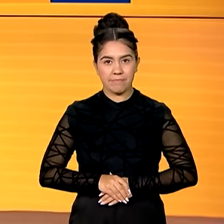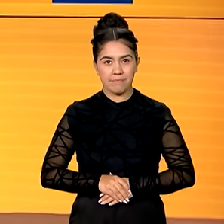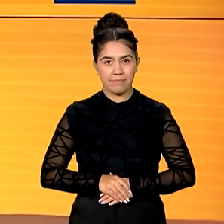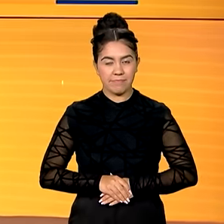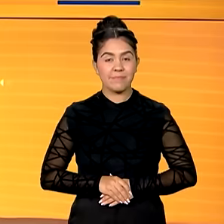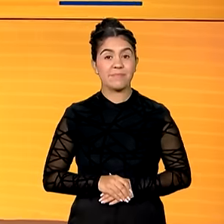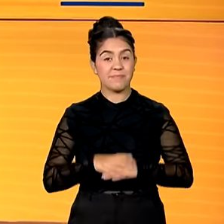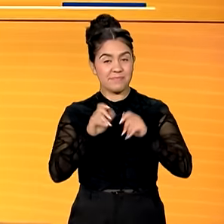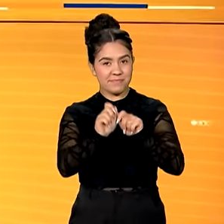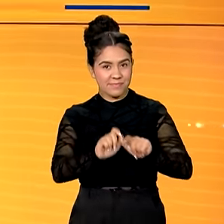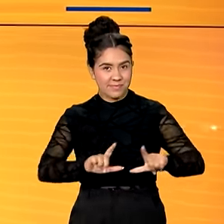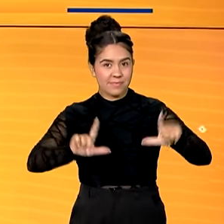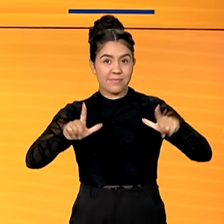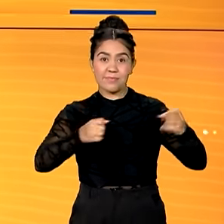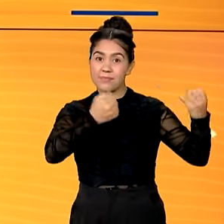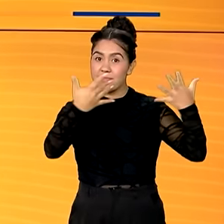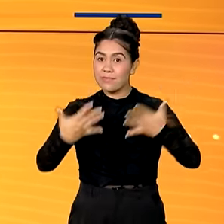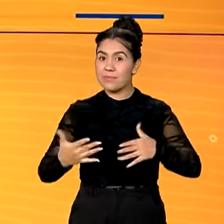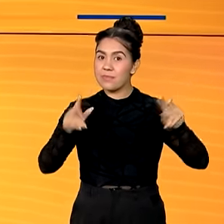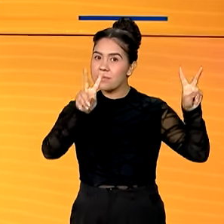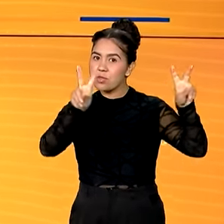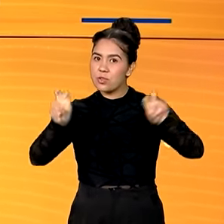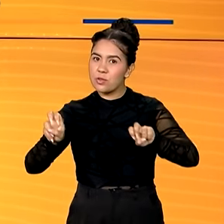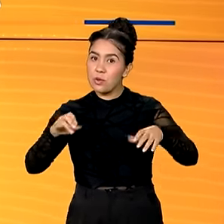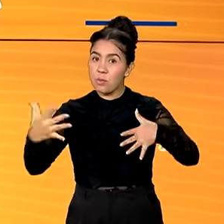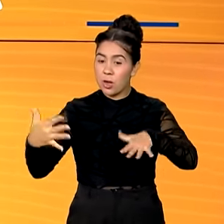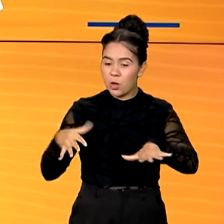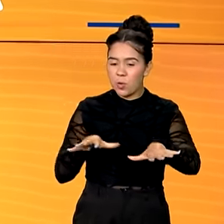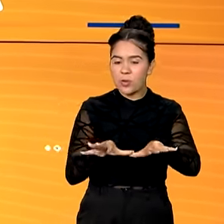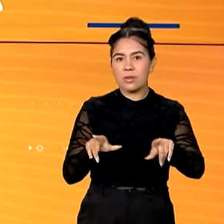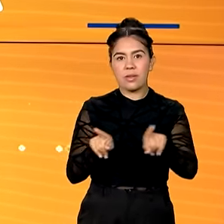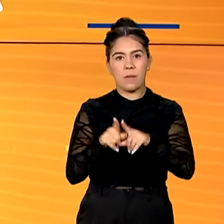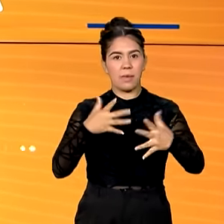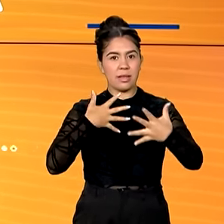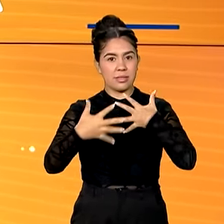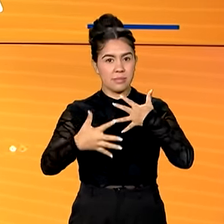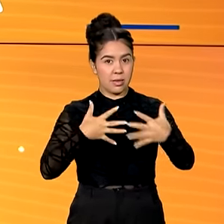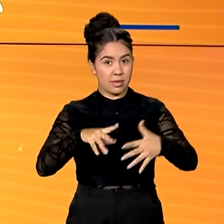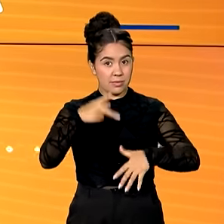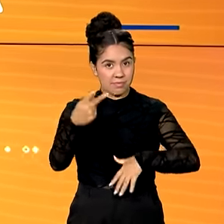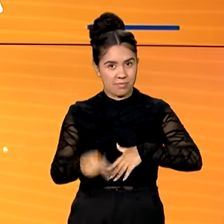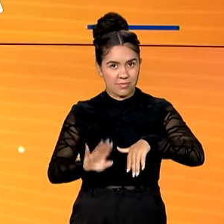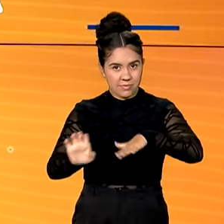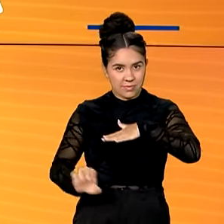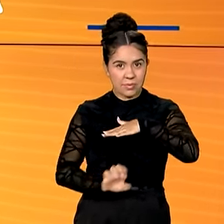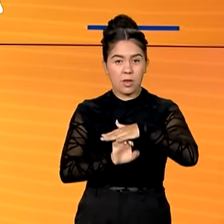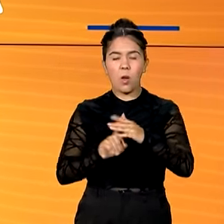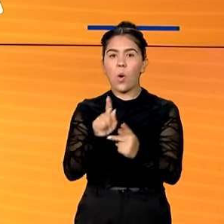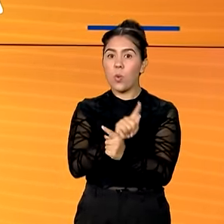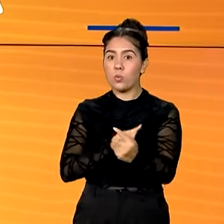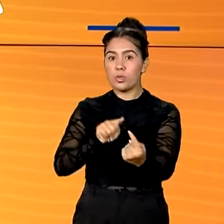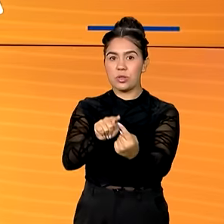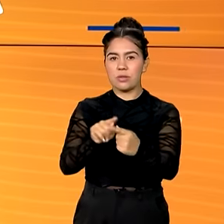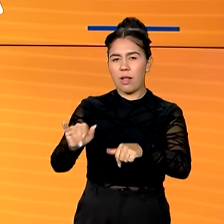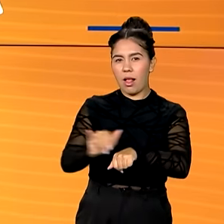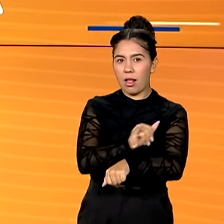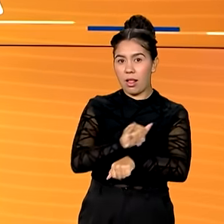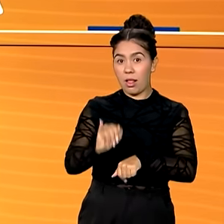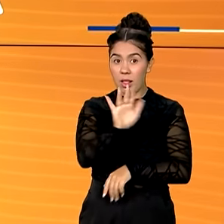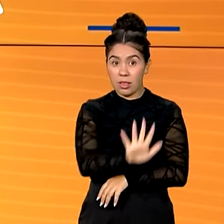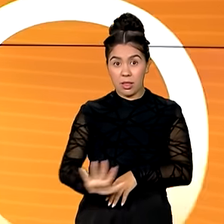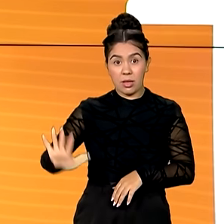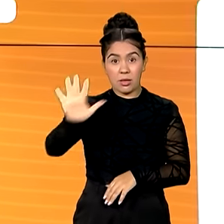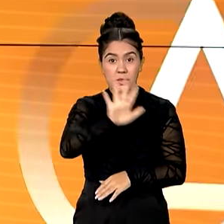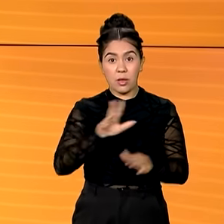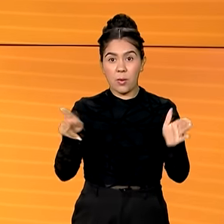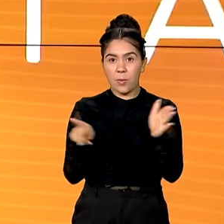Estamos de volta e vamos falar de inclusão e transparência no Estado. Esse é o objetivo da Estratégia Nacional